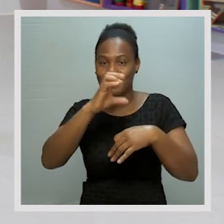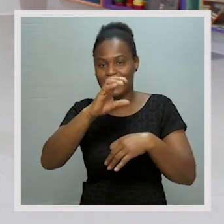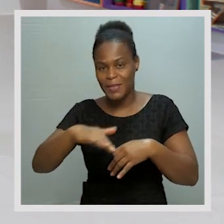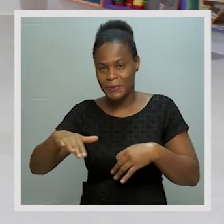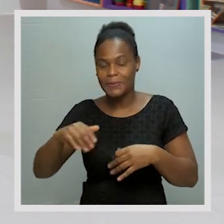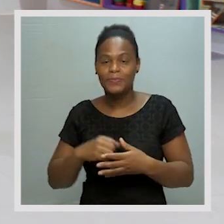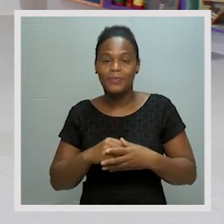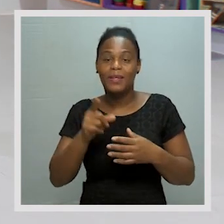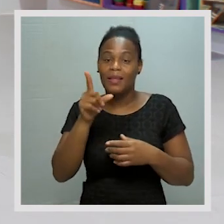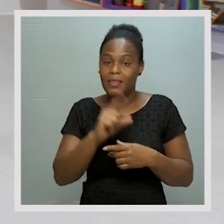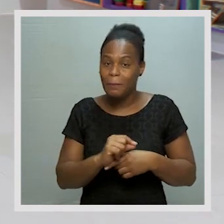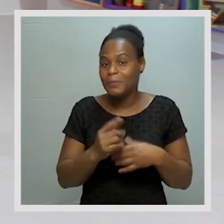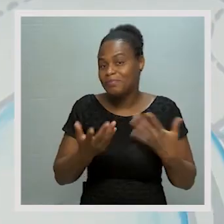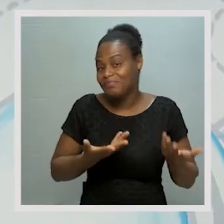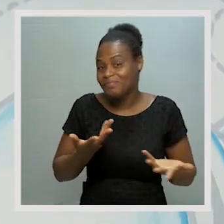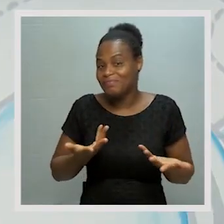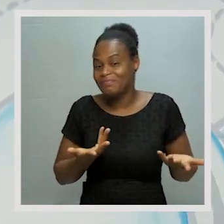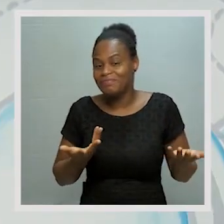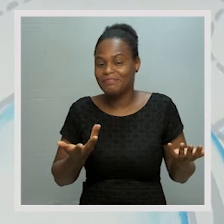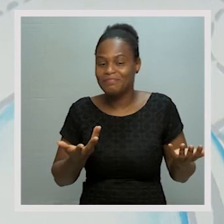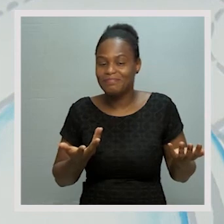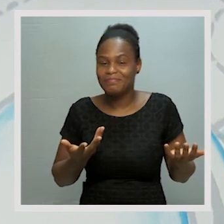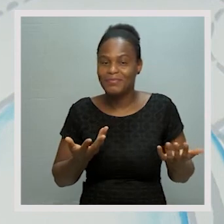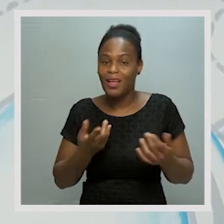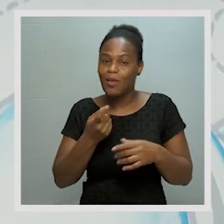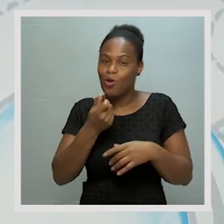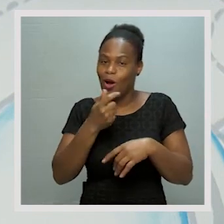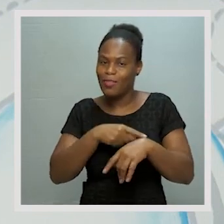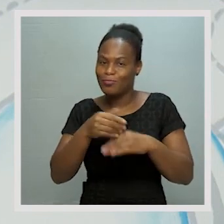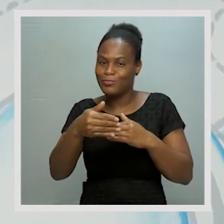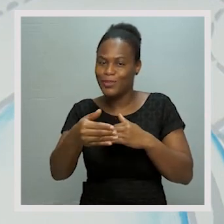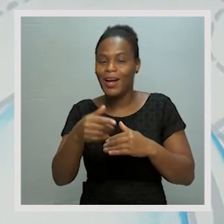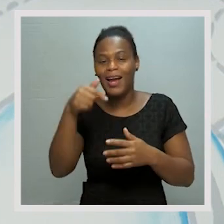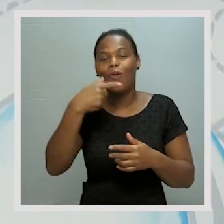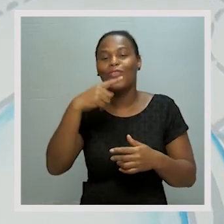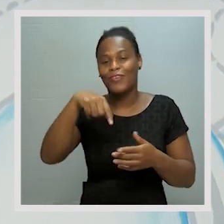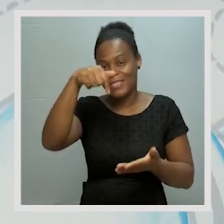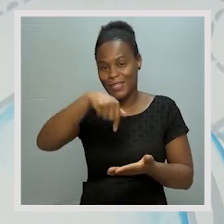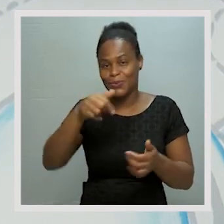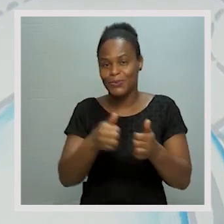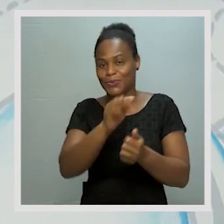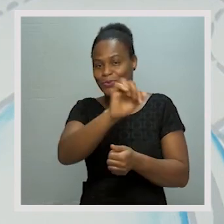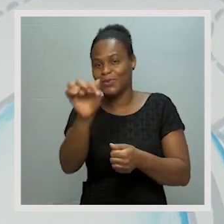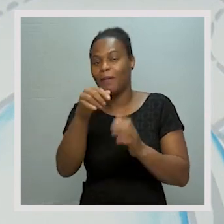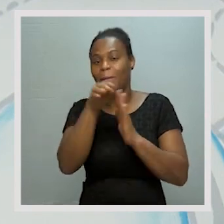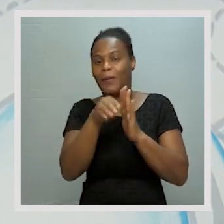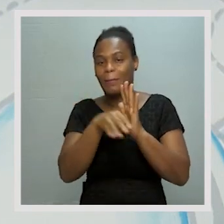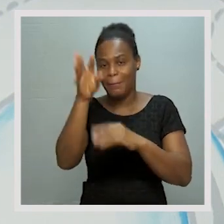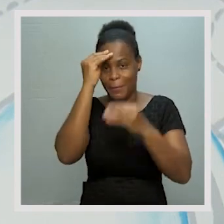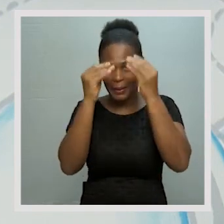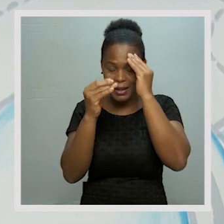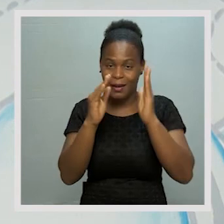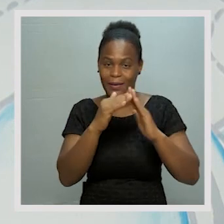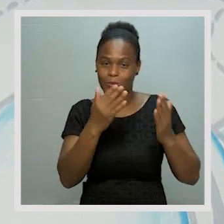Ciências Integradas. E brevemente estaremos aqui convosco